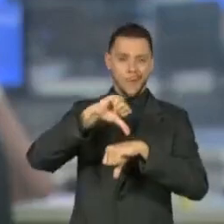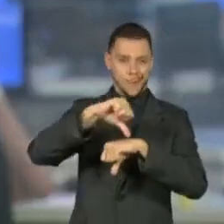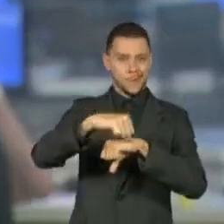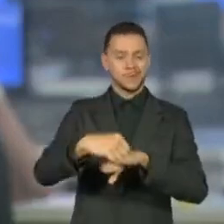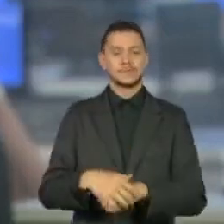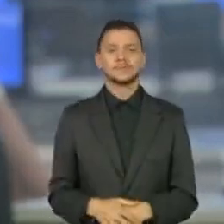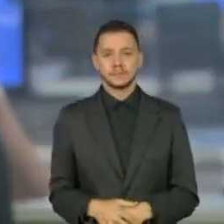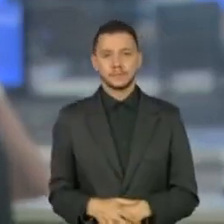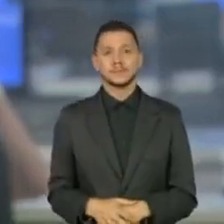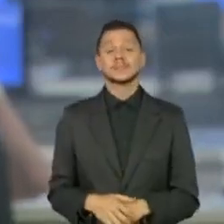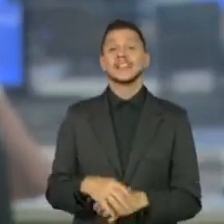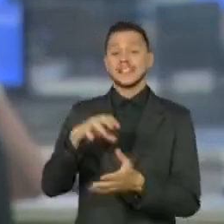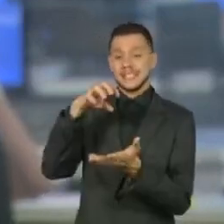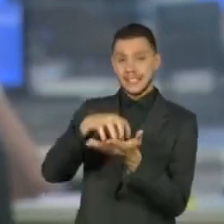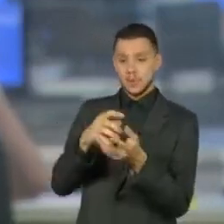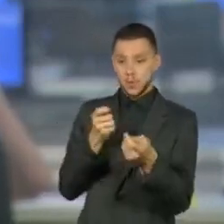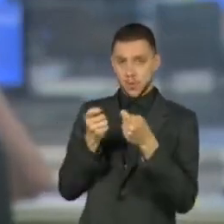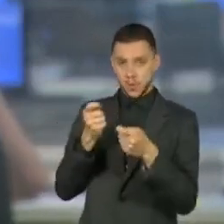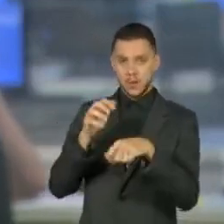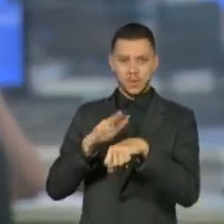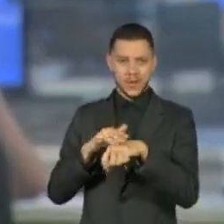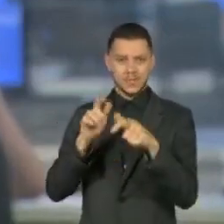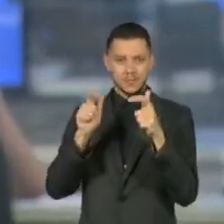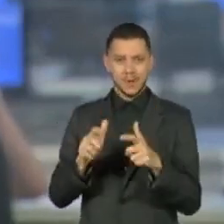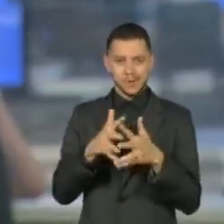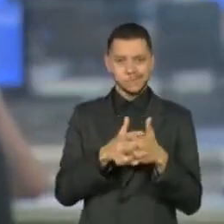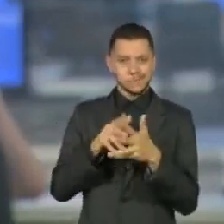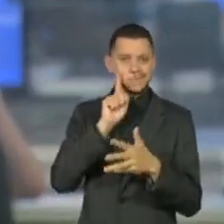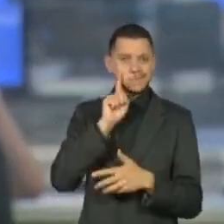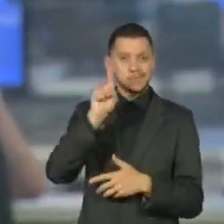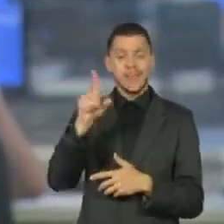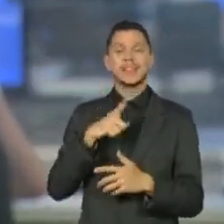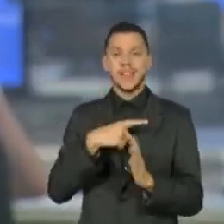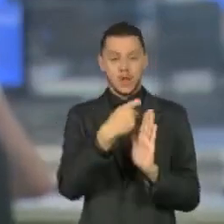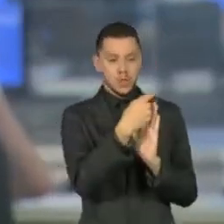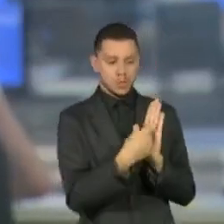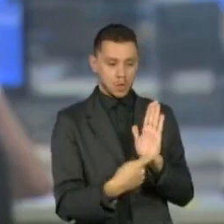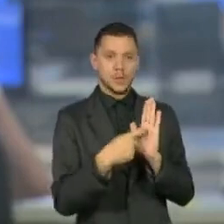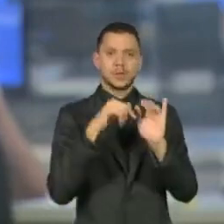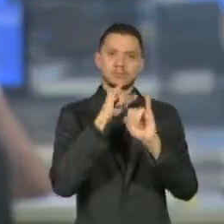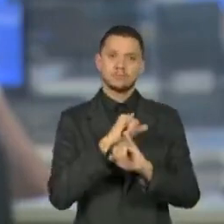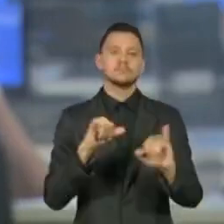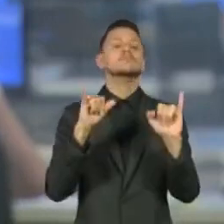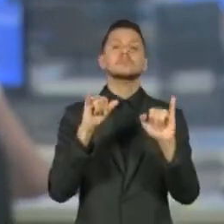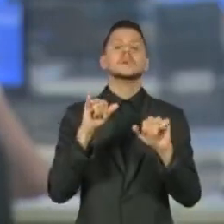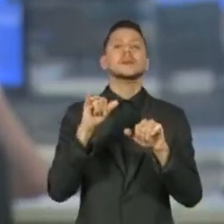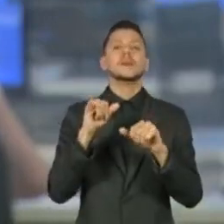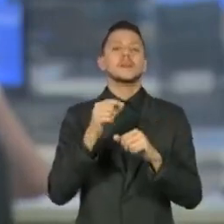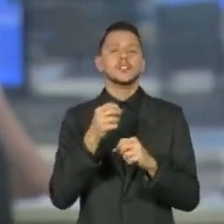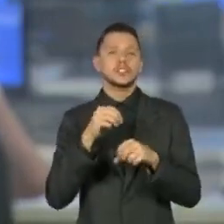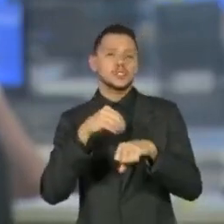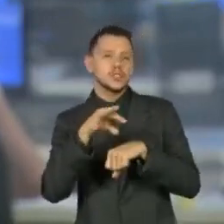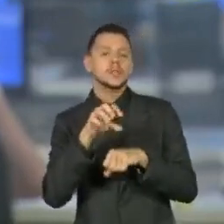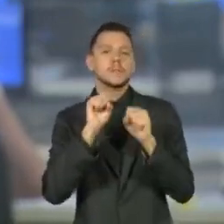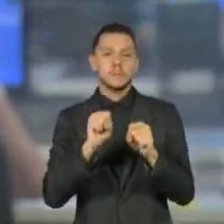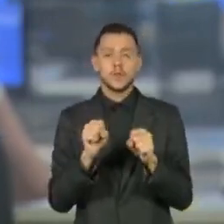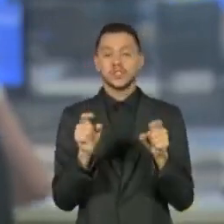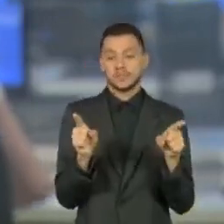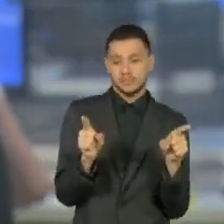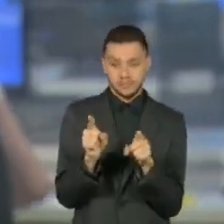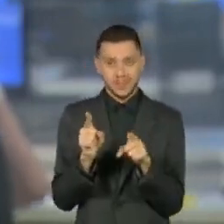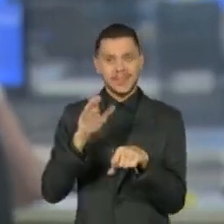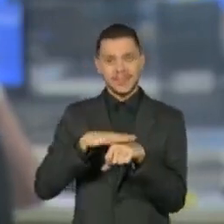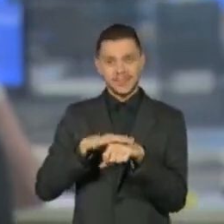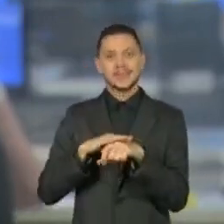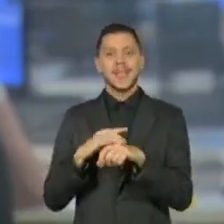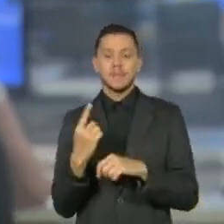... dos Estados Unidos emitiu uma nota oficial em que recomenda a redução do período de quarentena de infectados por Covid-19